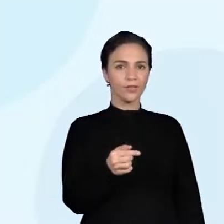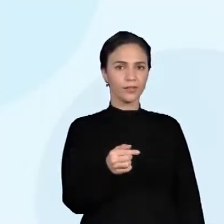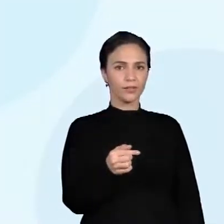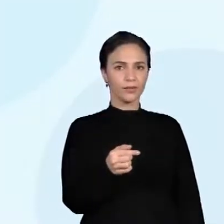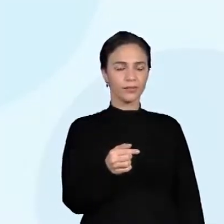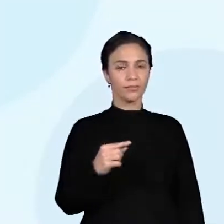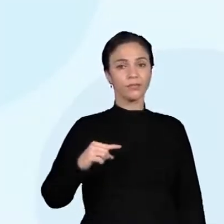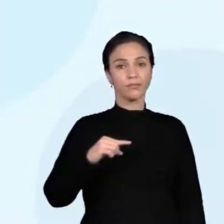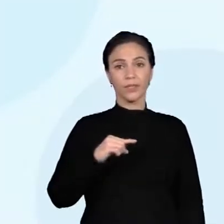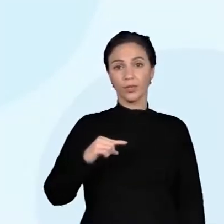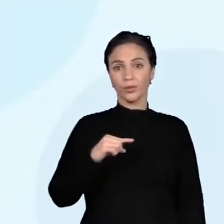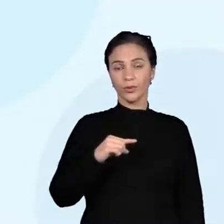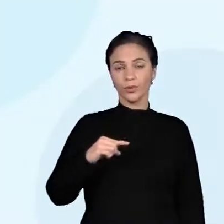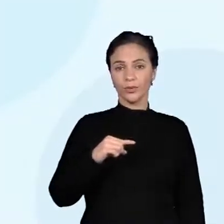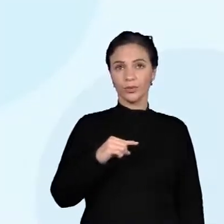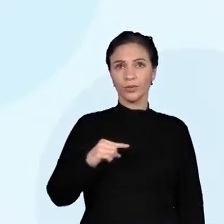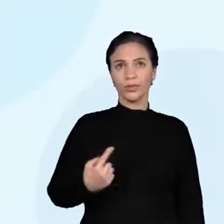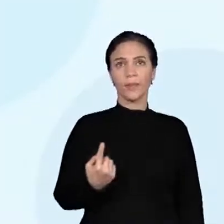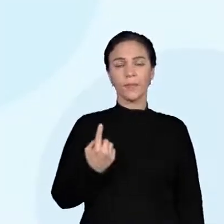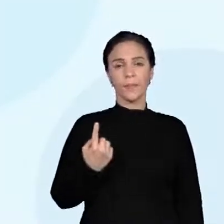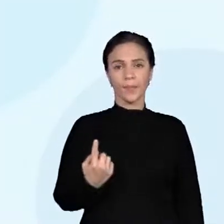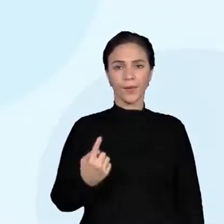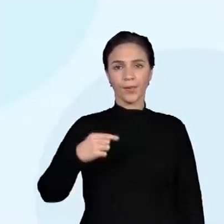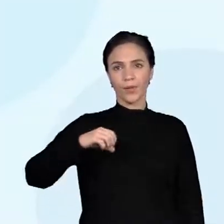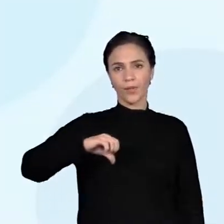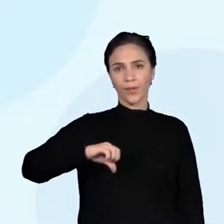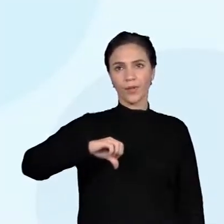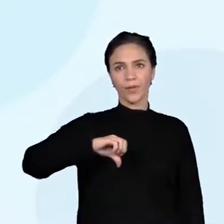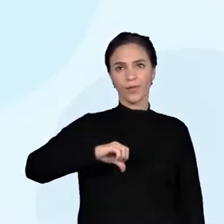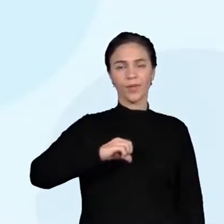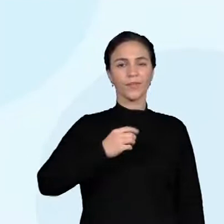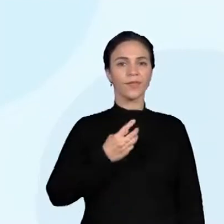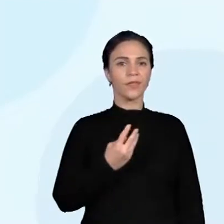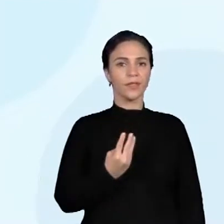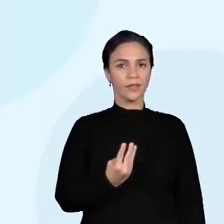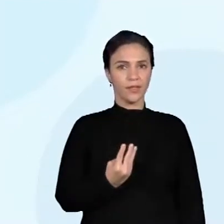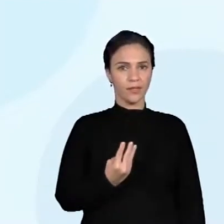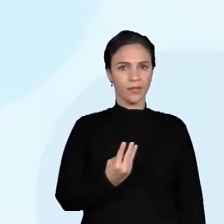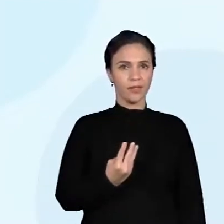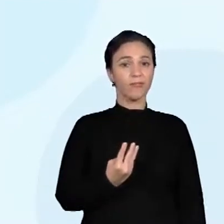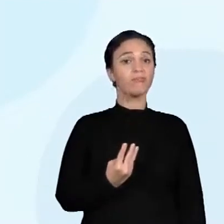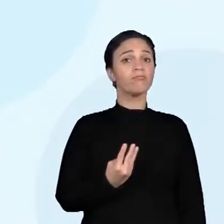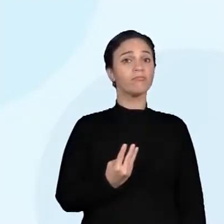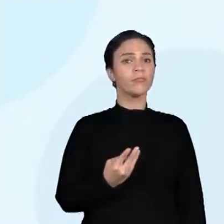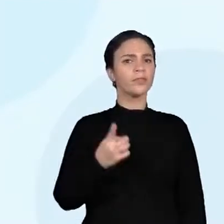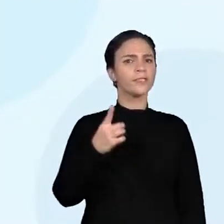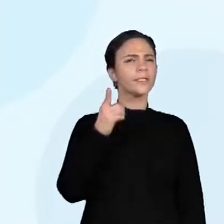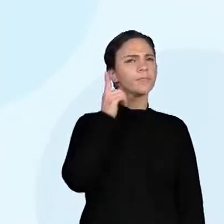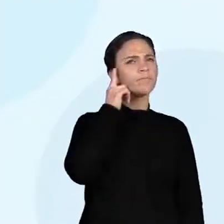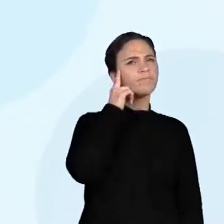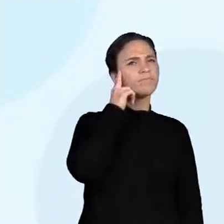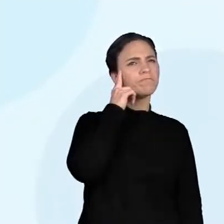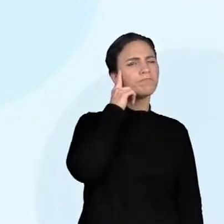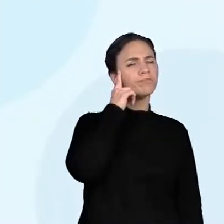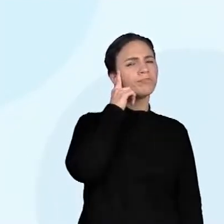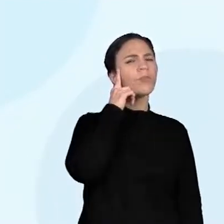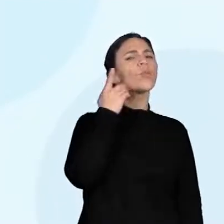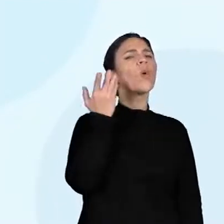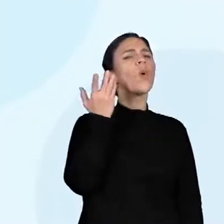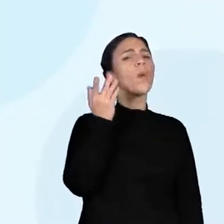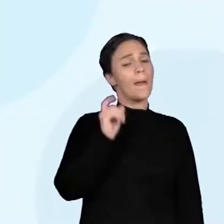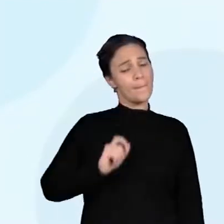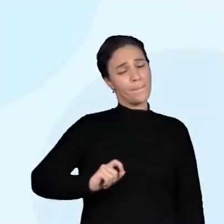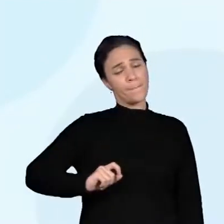Menos 1.993. Maior, a sua estimativa é maior ou menor